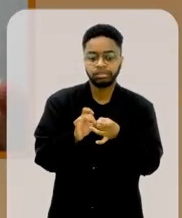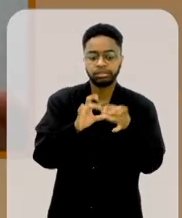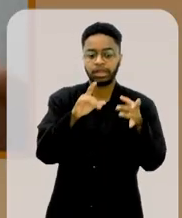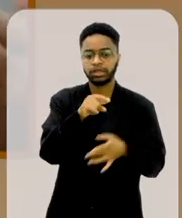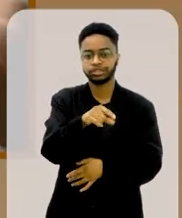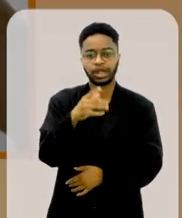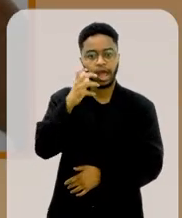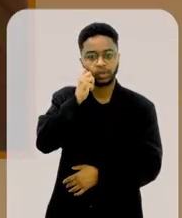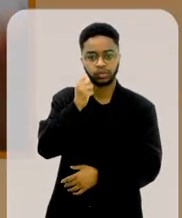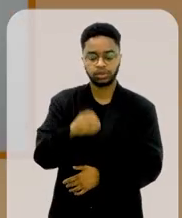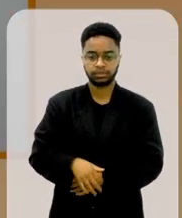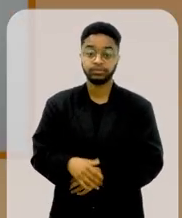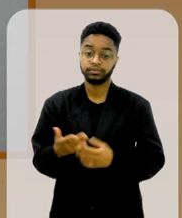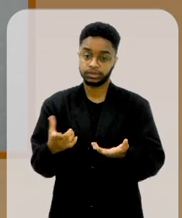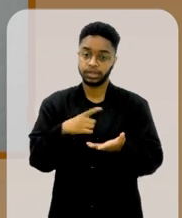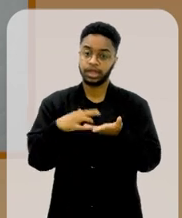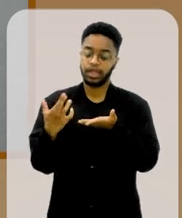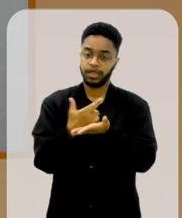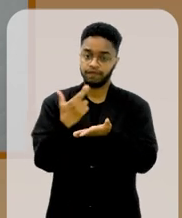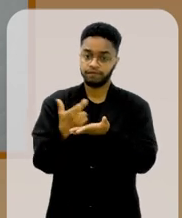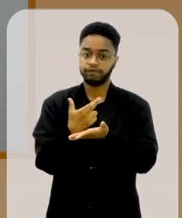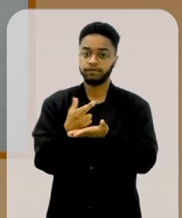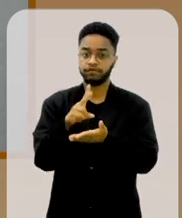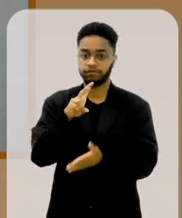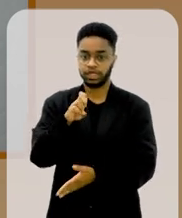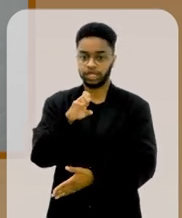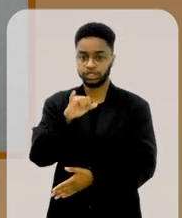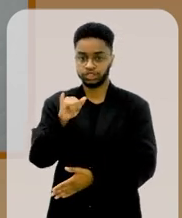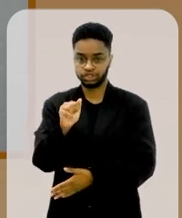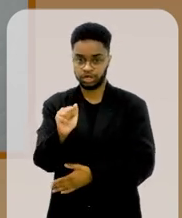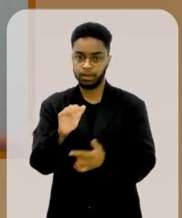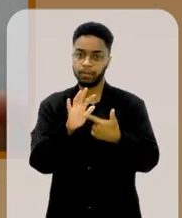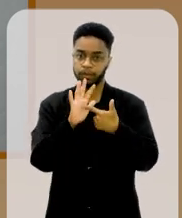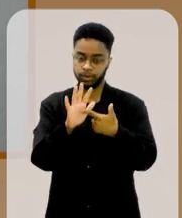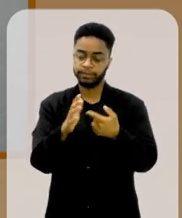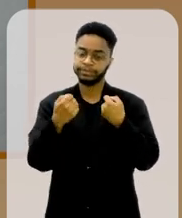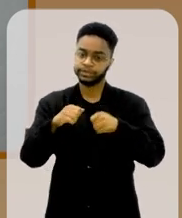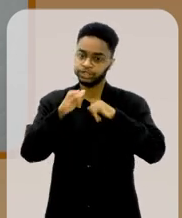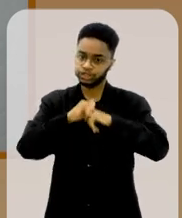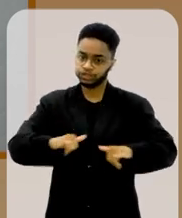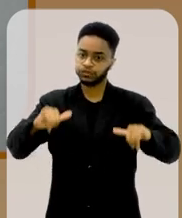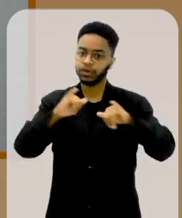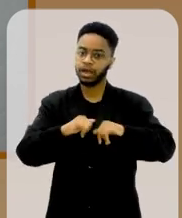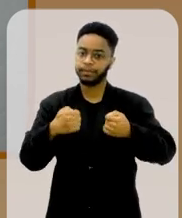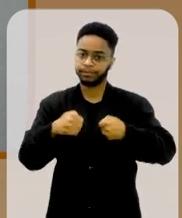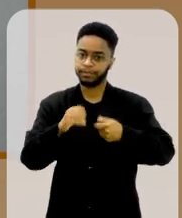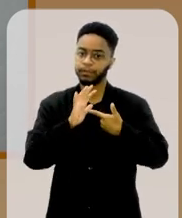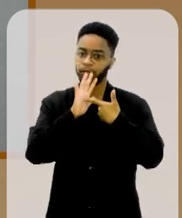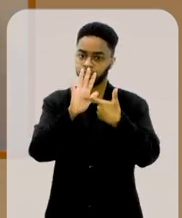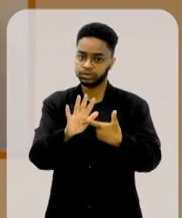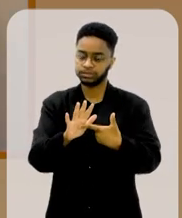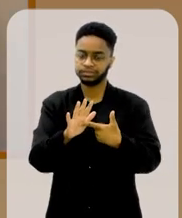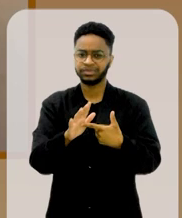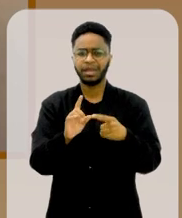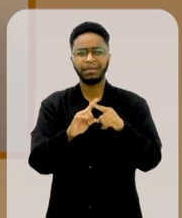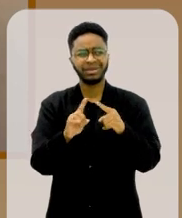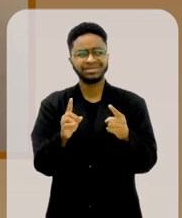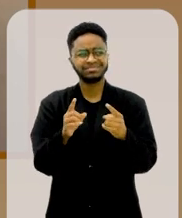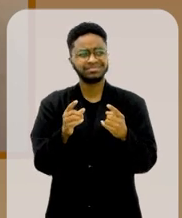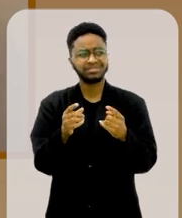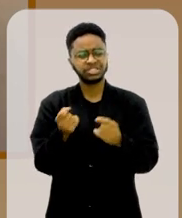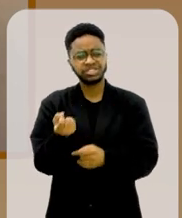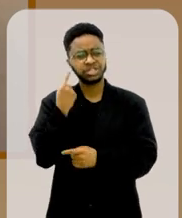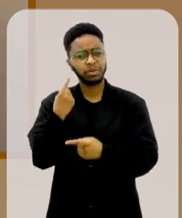Então, essa reportagem que saiu na revista Veja precisa ser divulgada e mostrada. E é tão